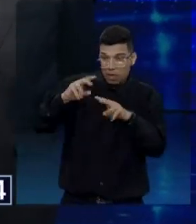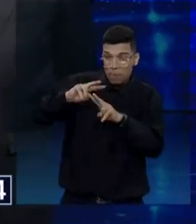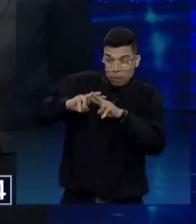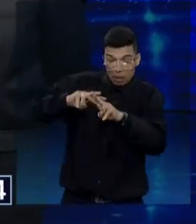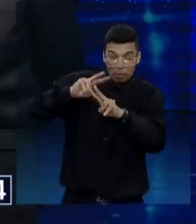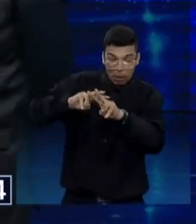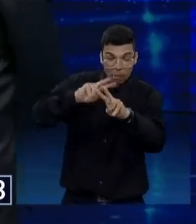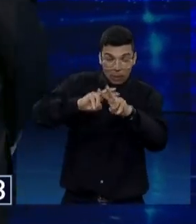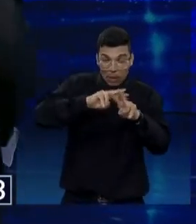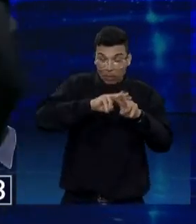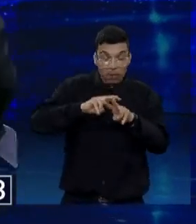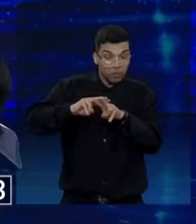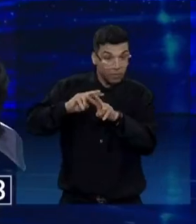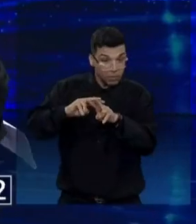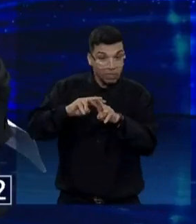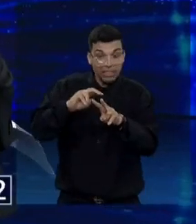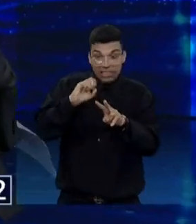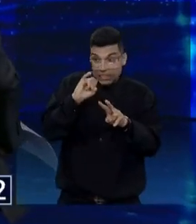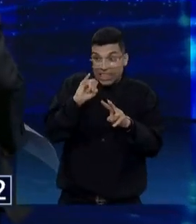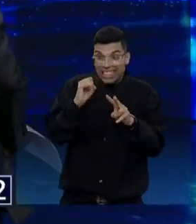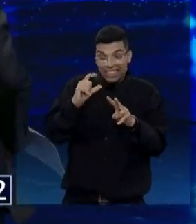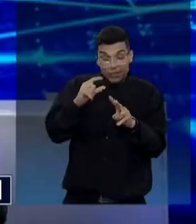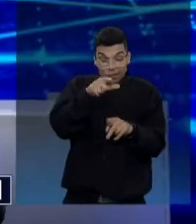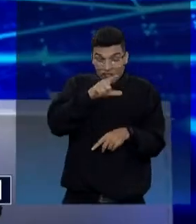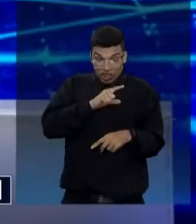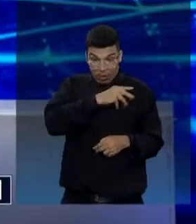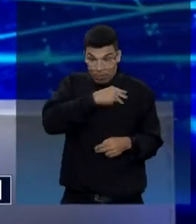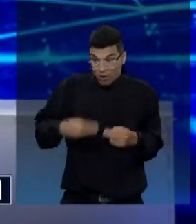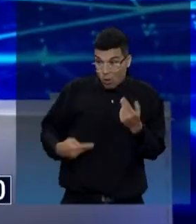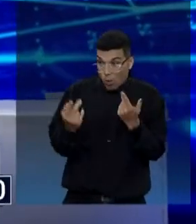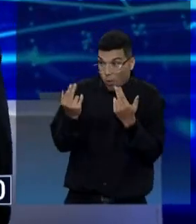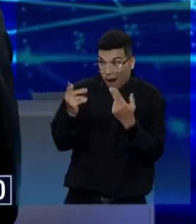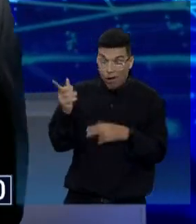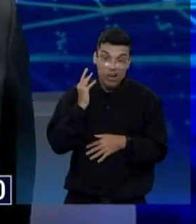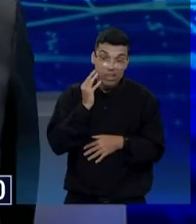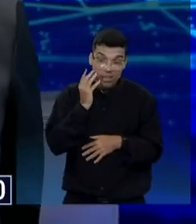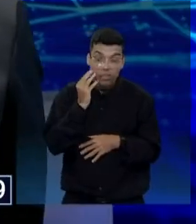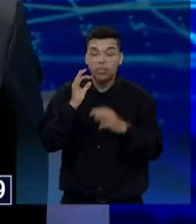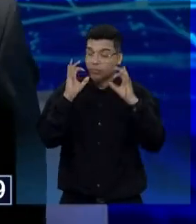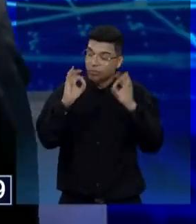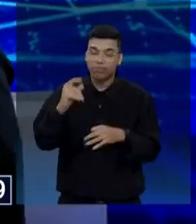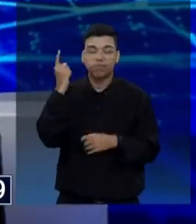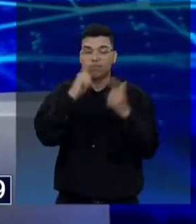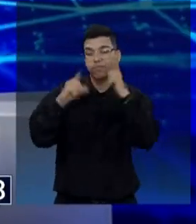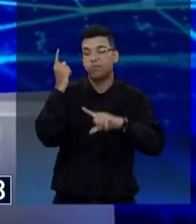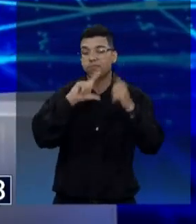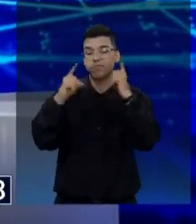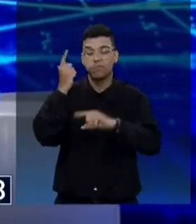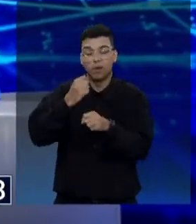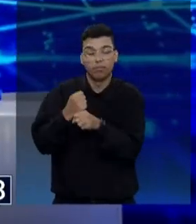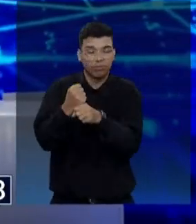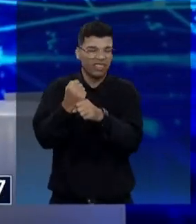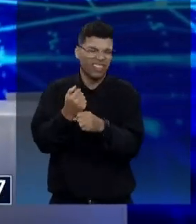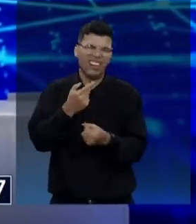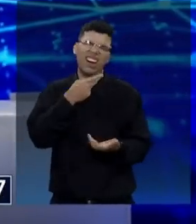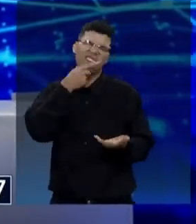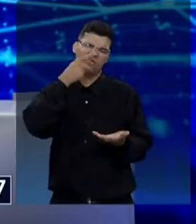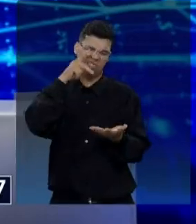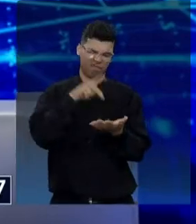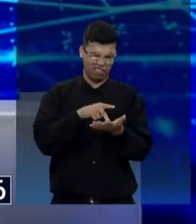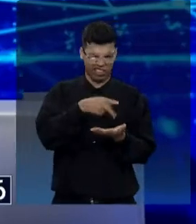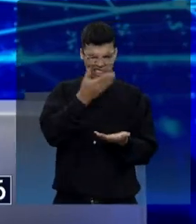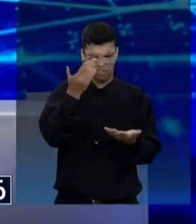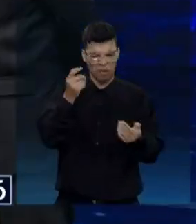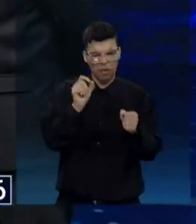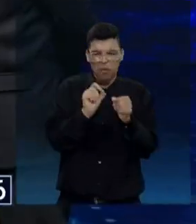frente, muitas obras seriam feitas, sim. Então, a grande verdade, o senhor não fez nada pelo Brasil,